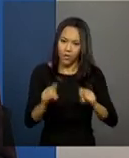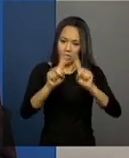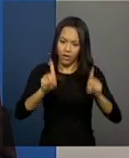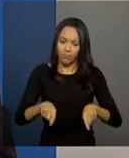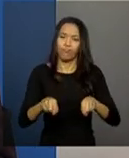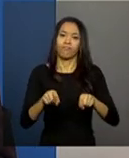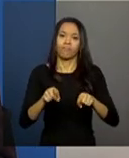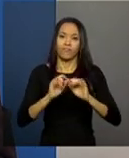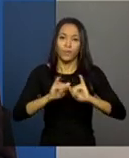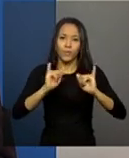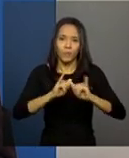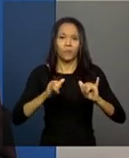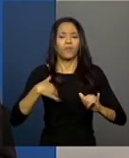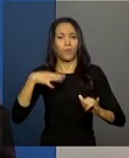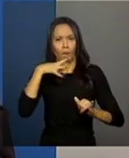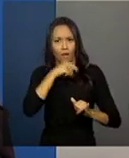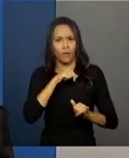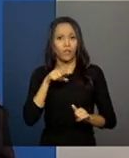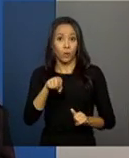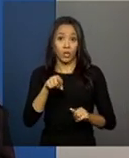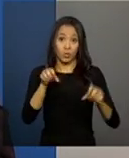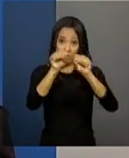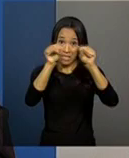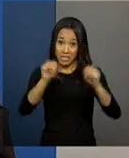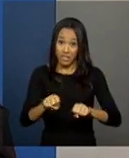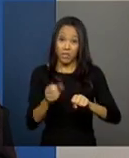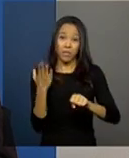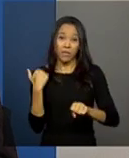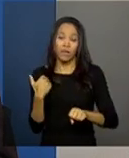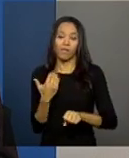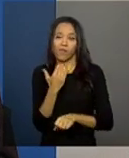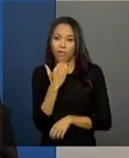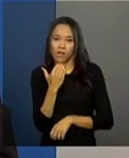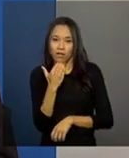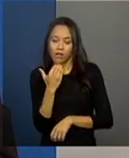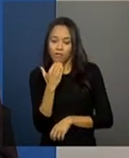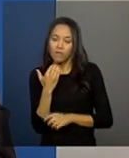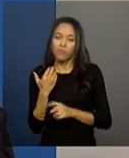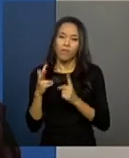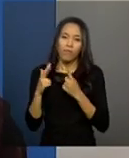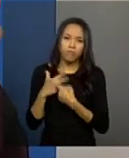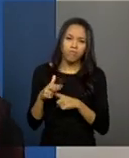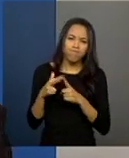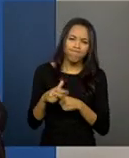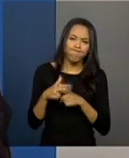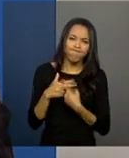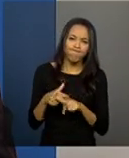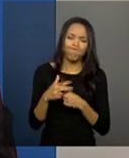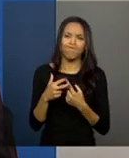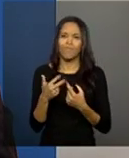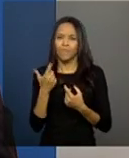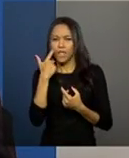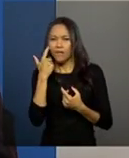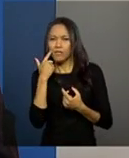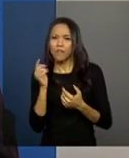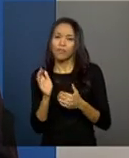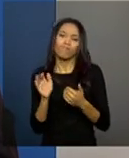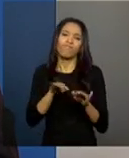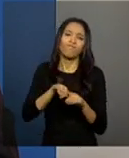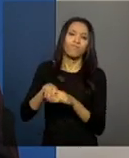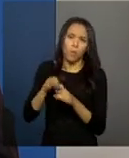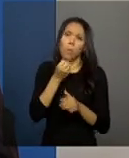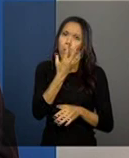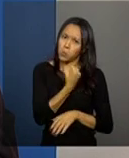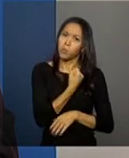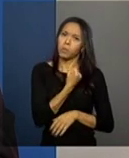Eu acho isso, por um sistema que estava em teste, estava em, entre aspas, escondido, um número muito